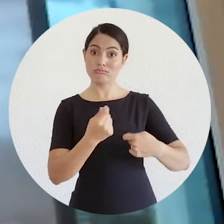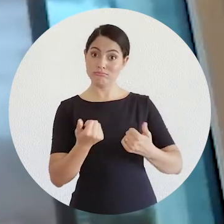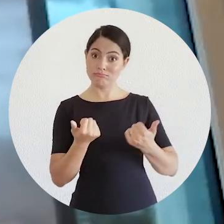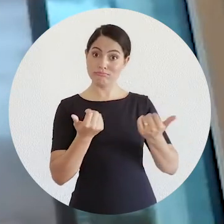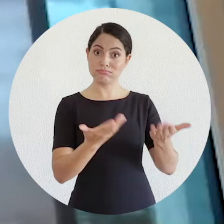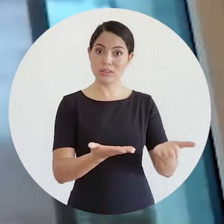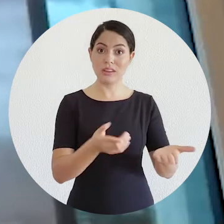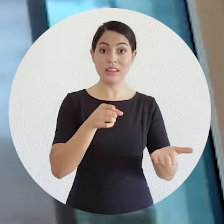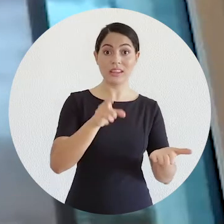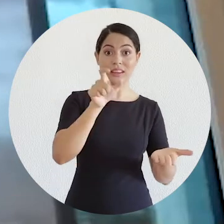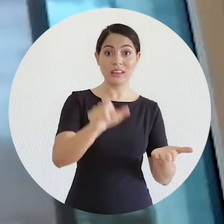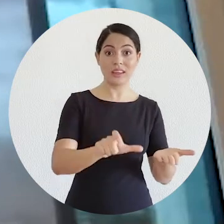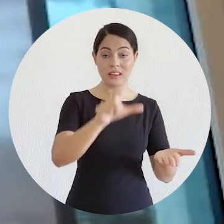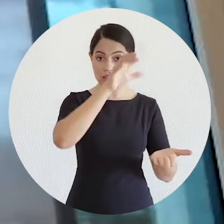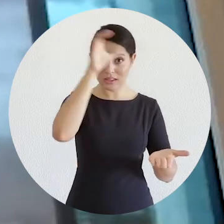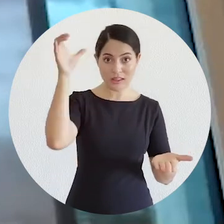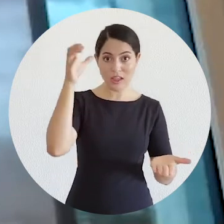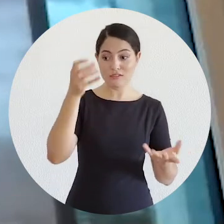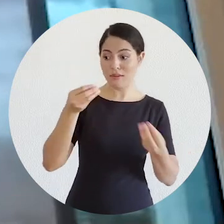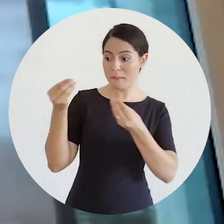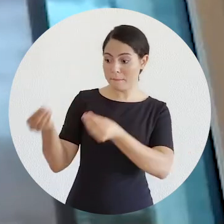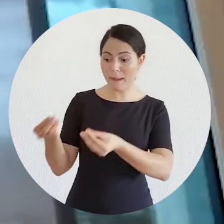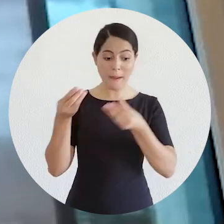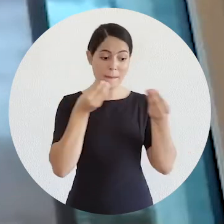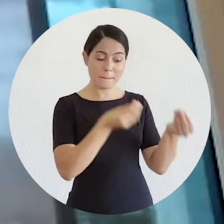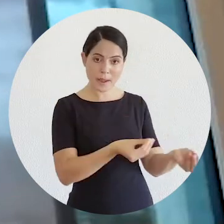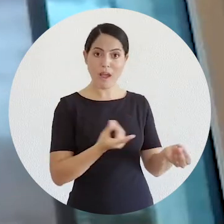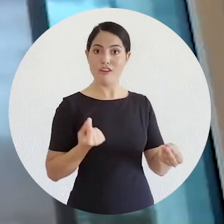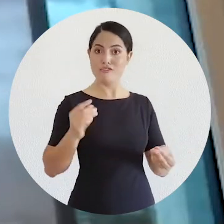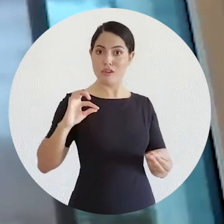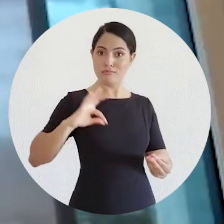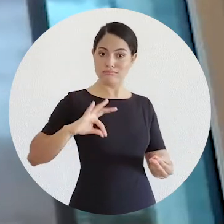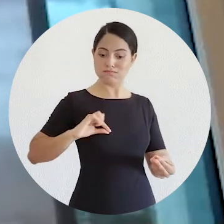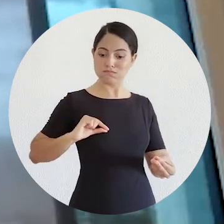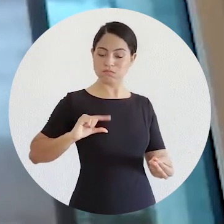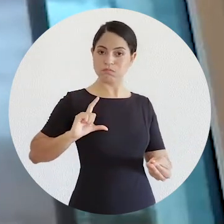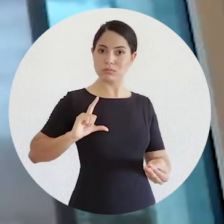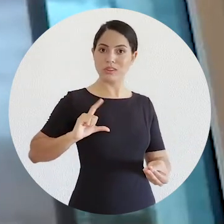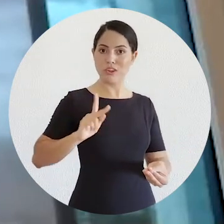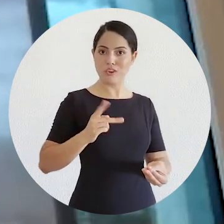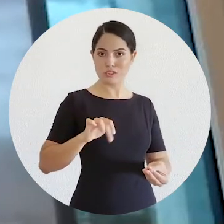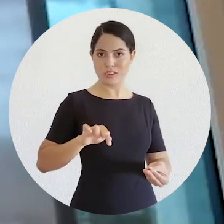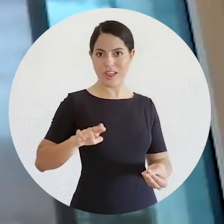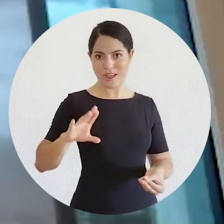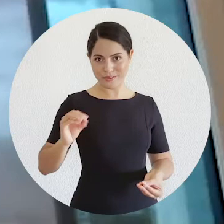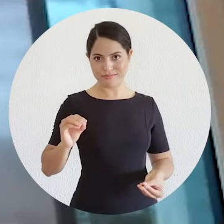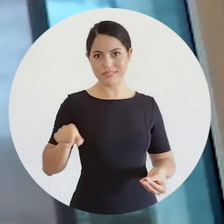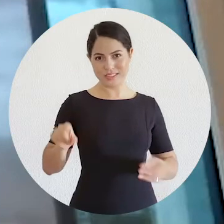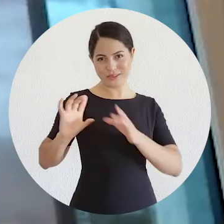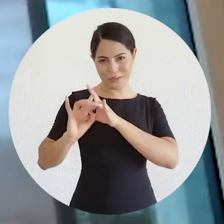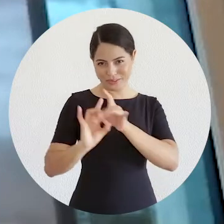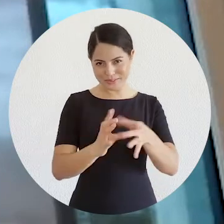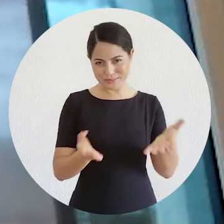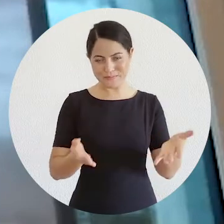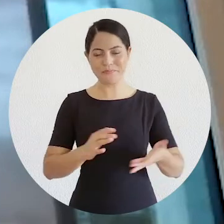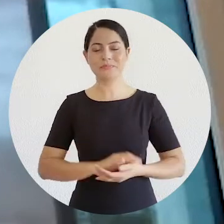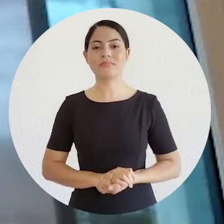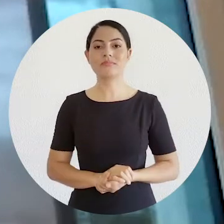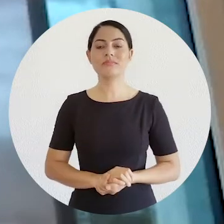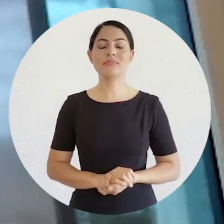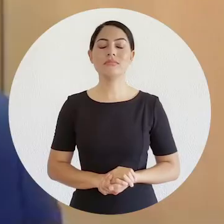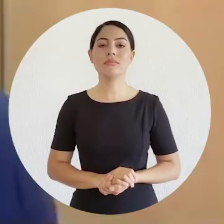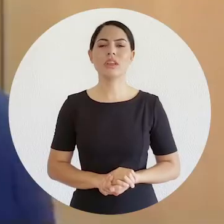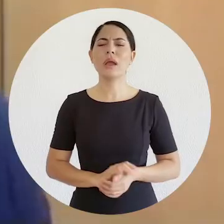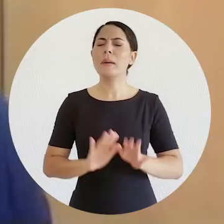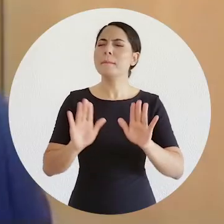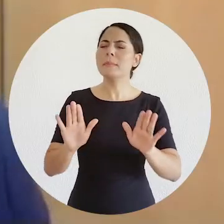disposição em pagar honorários ficam os clientes nesse diapasão. Como